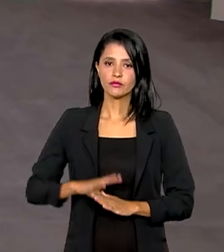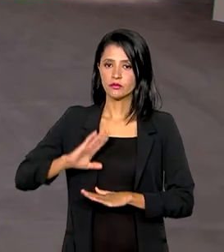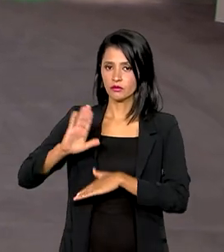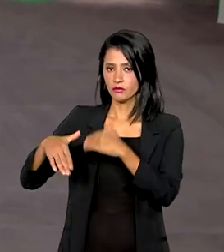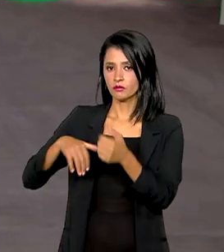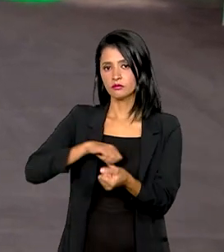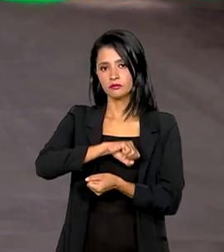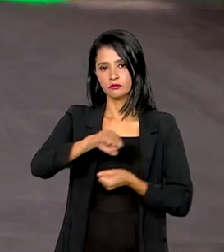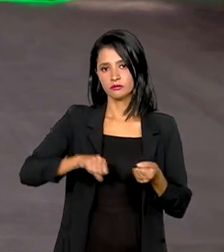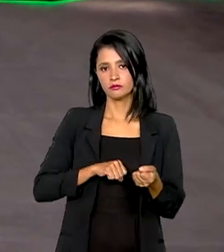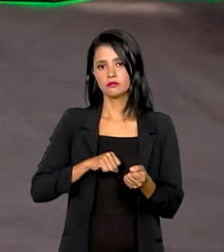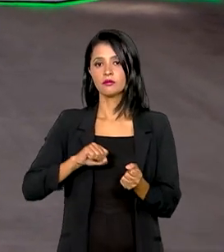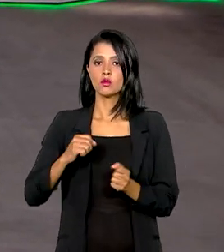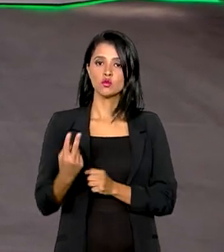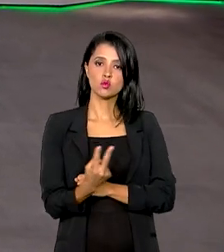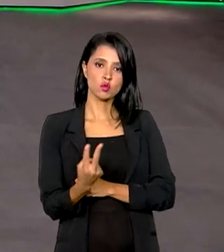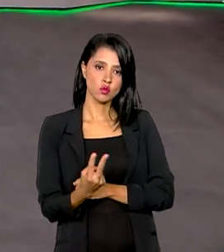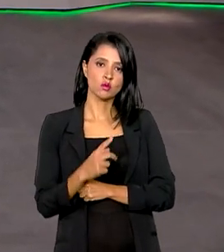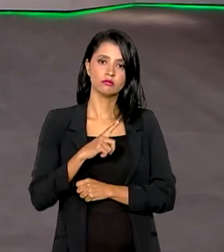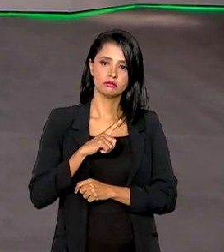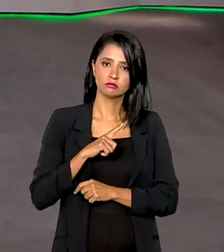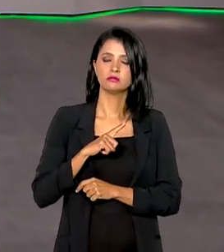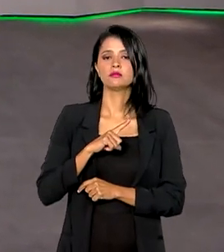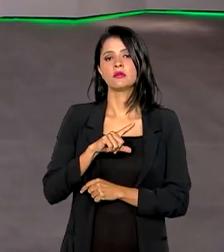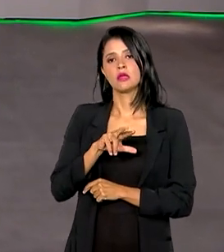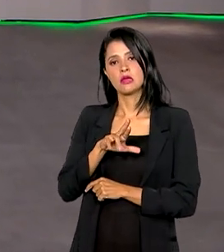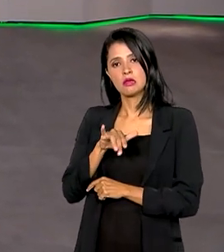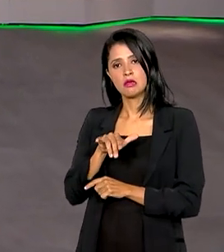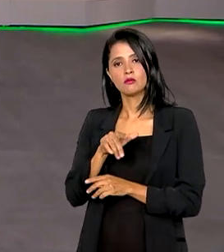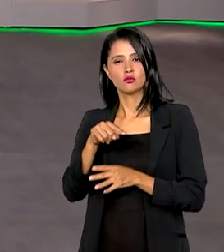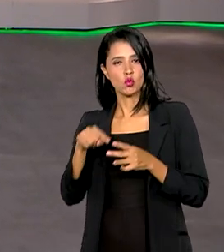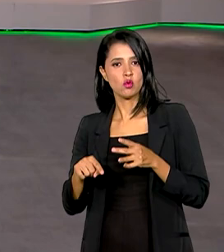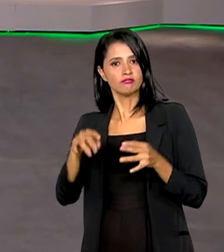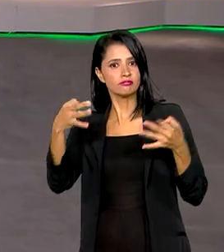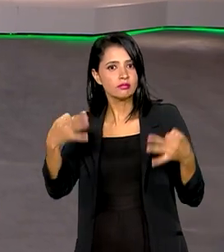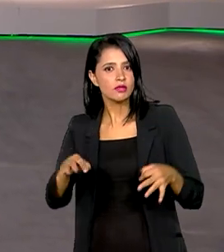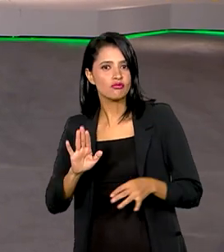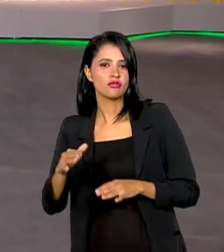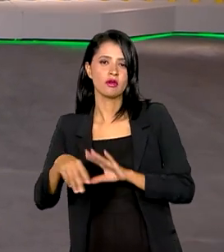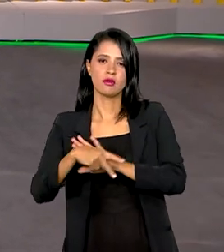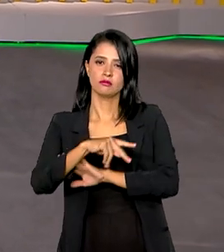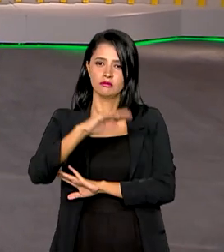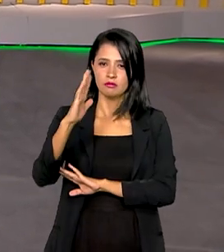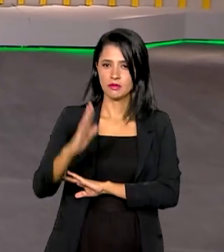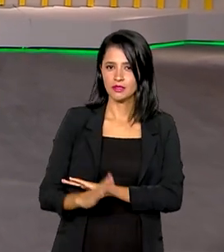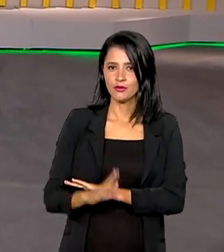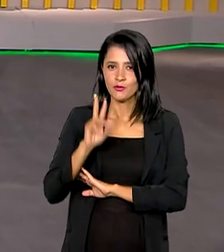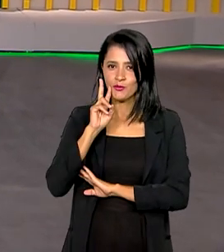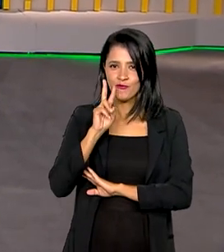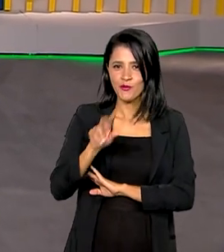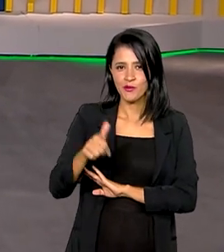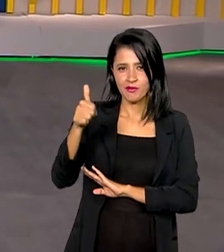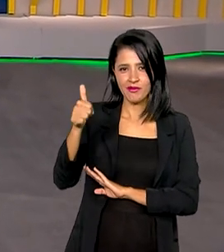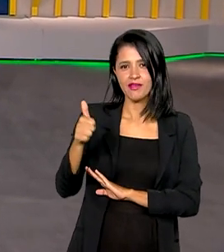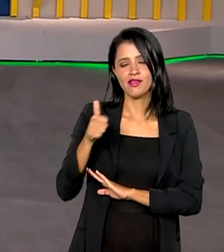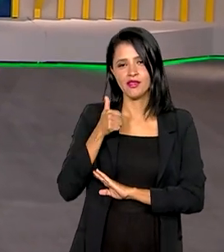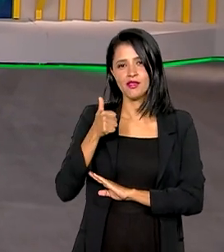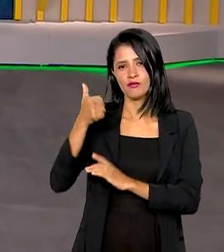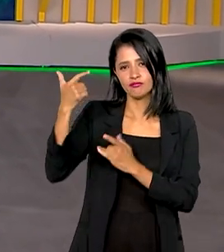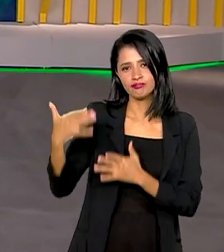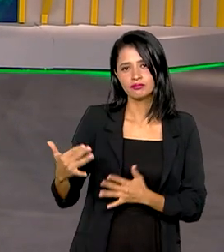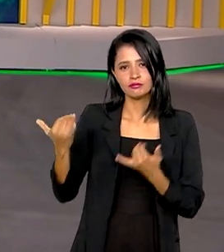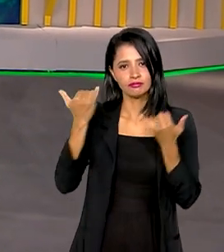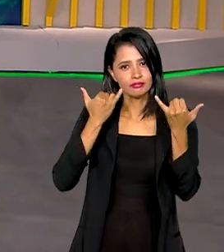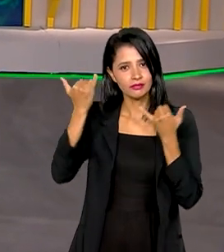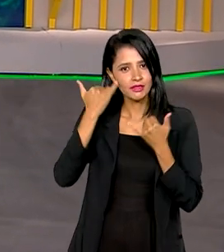Desenvolvimento com sustentabilidade. A receita que já está dando certo no Brasil, como vimos no primeiro bloco com a iniciativa